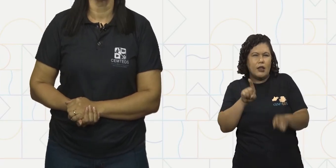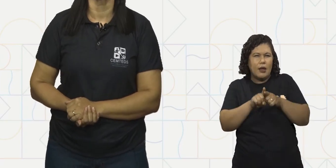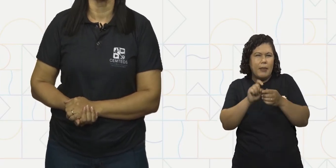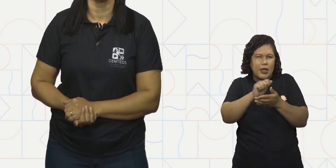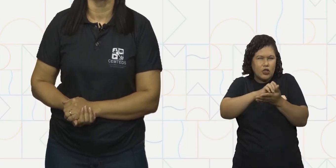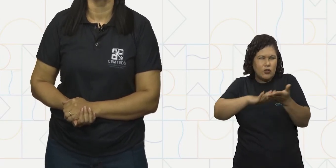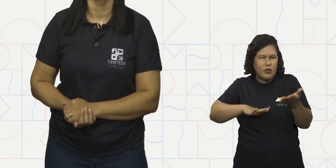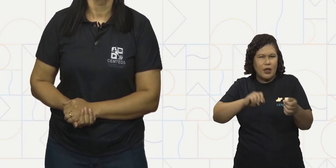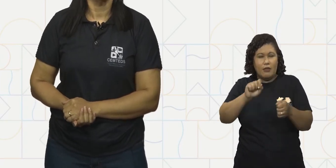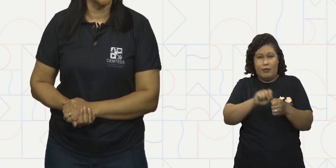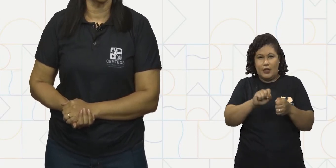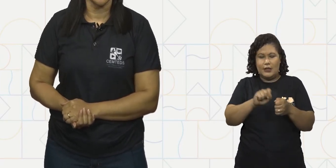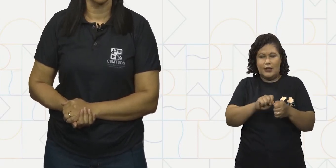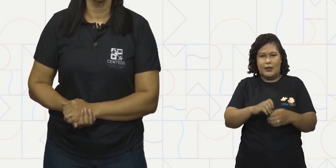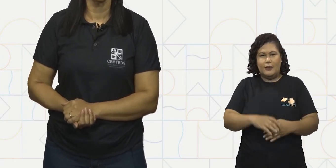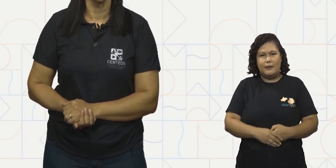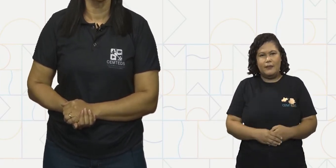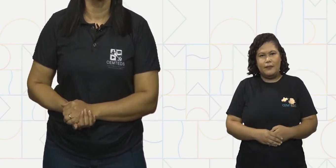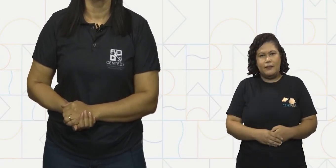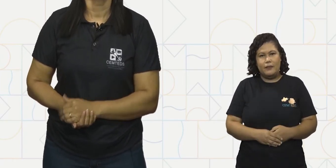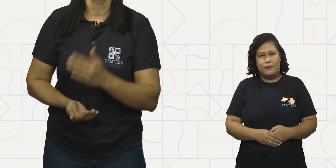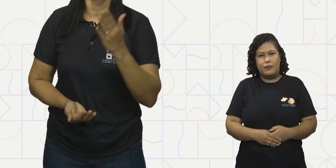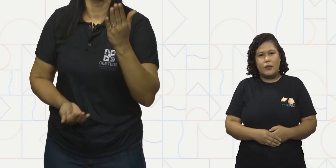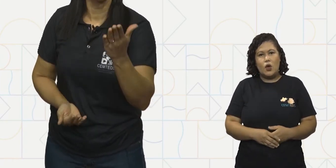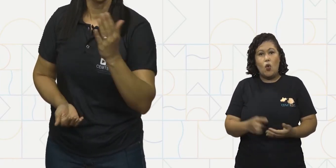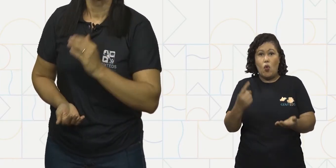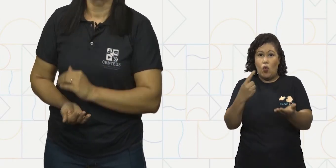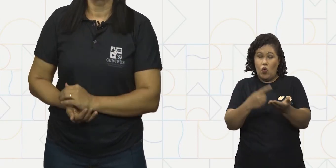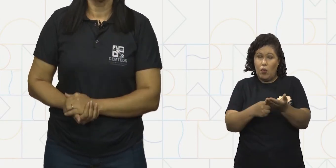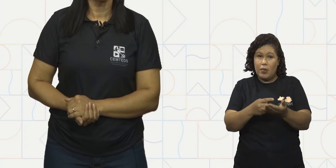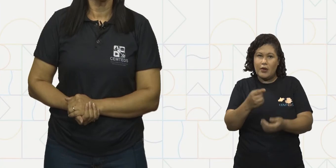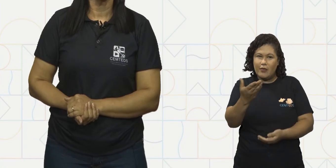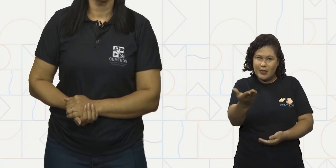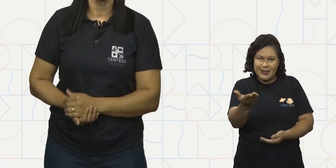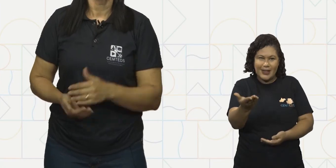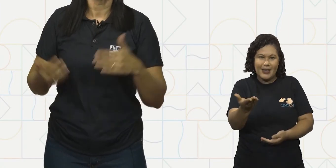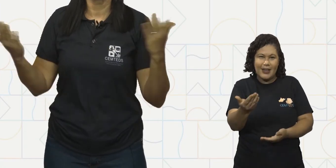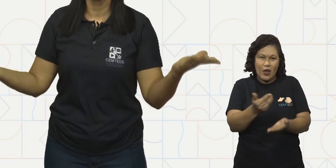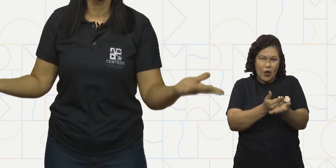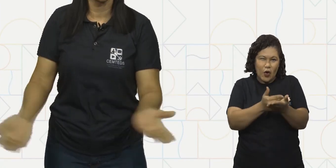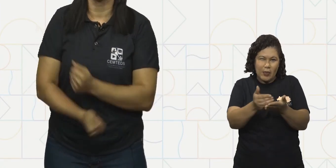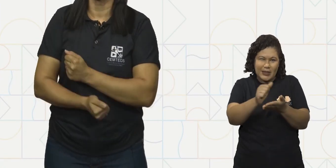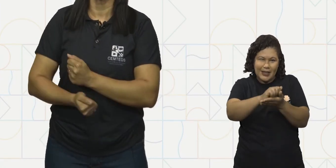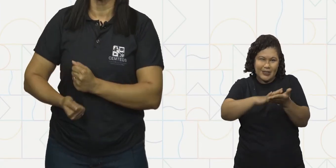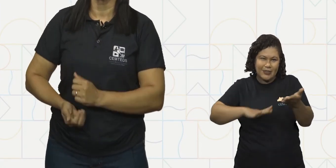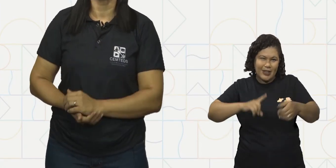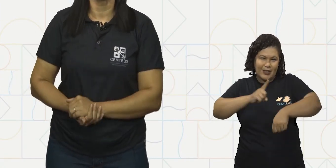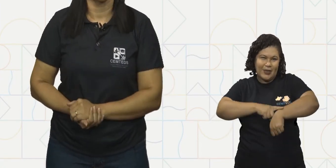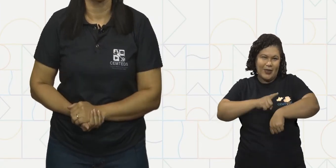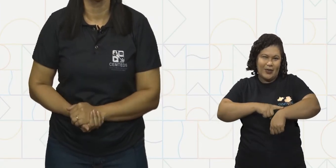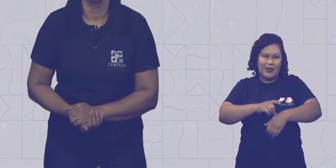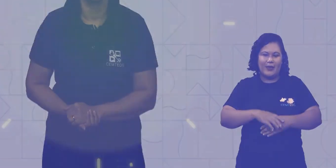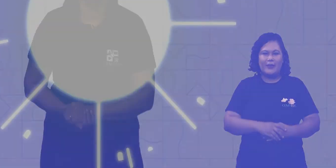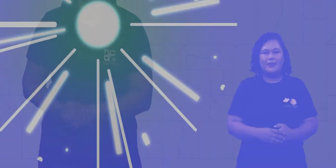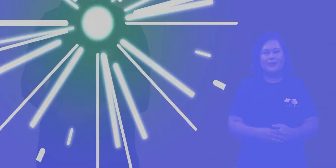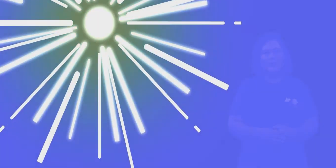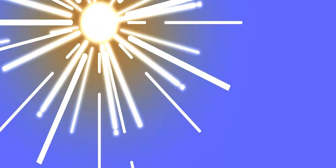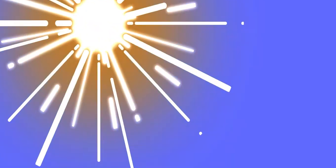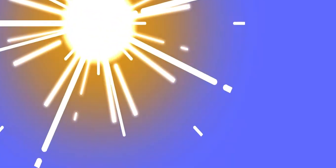conhecimentos sobre a aula de hoje. E eu convido você para nossa hora da atividade!